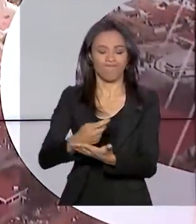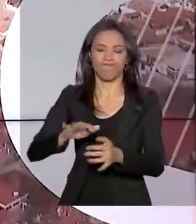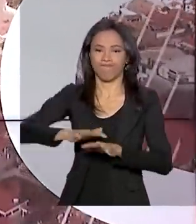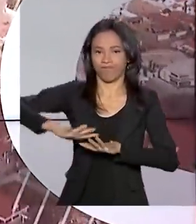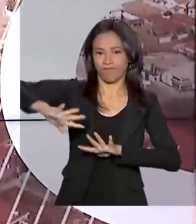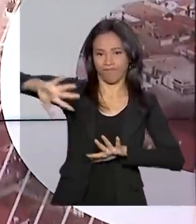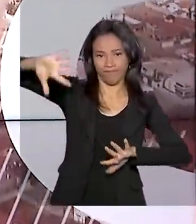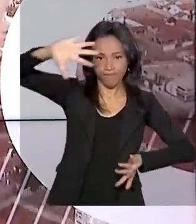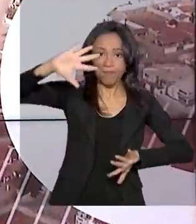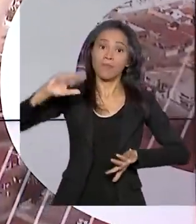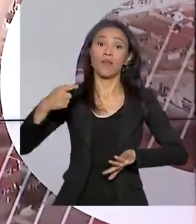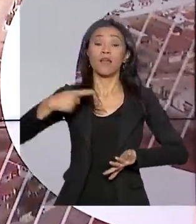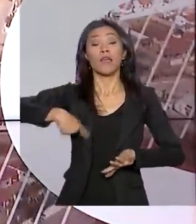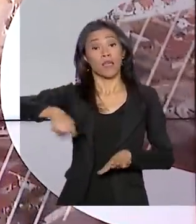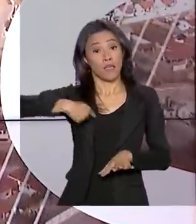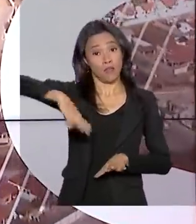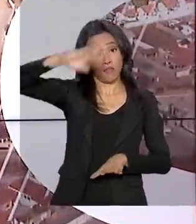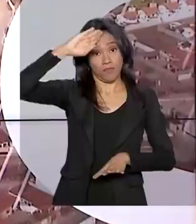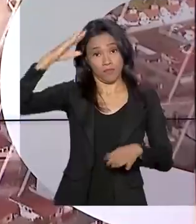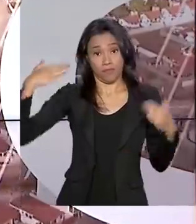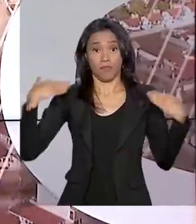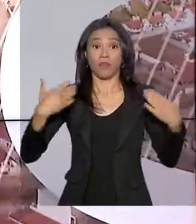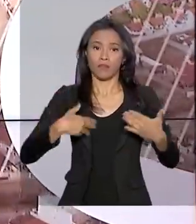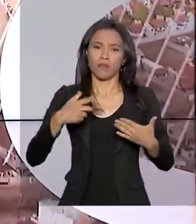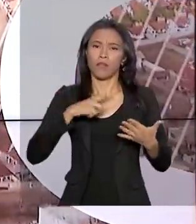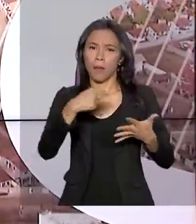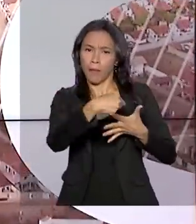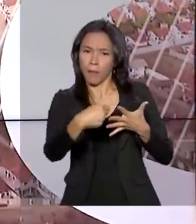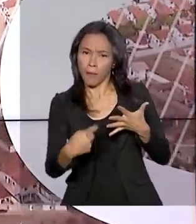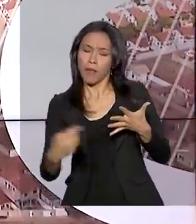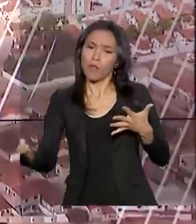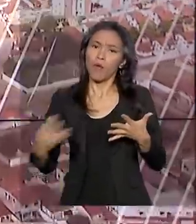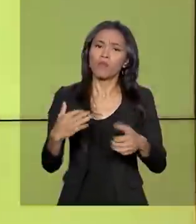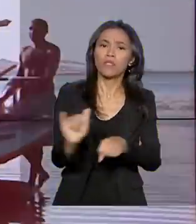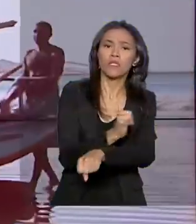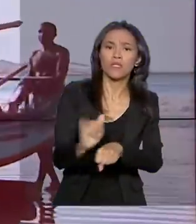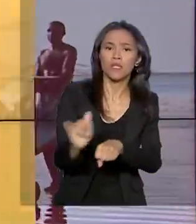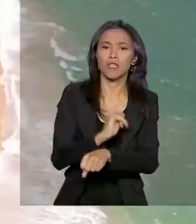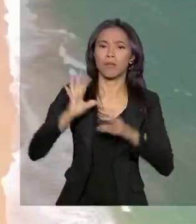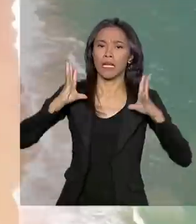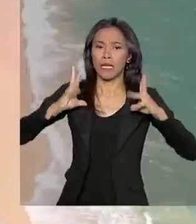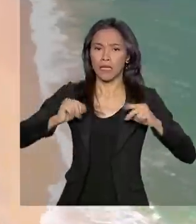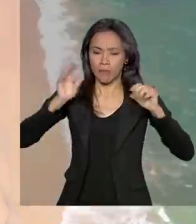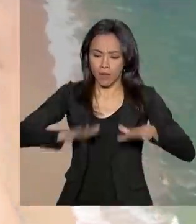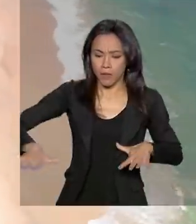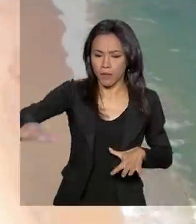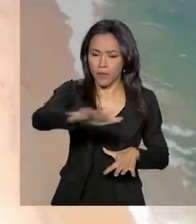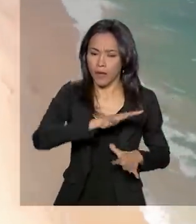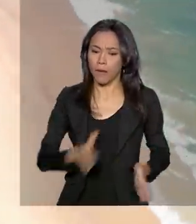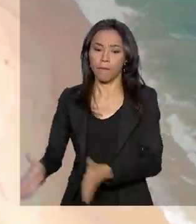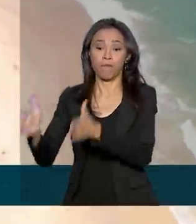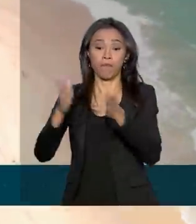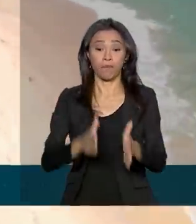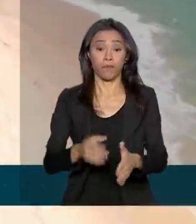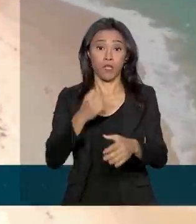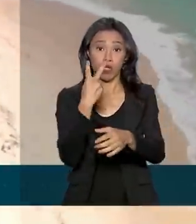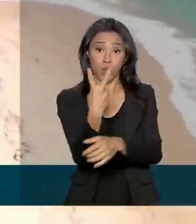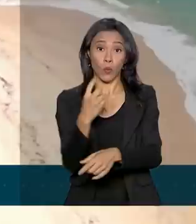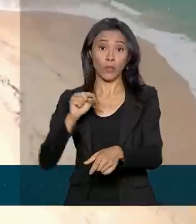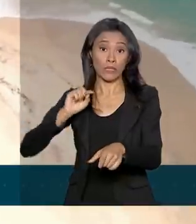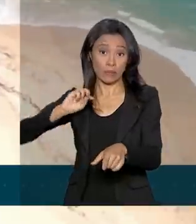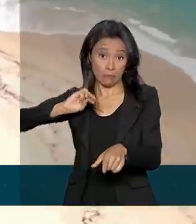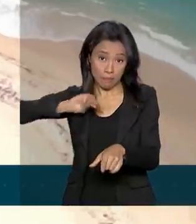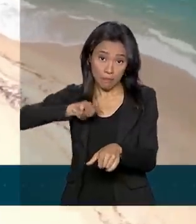anunciou novas ações para conter o derramamento e limpar as áreas afetadas. Dois milhões e meio de reais